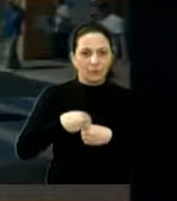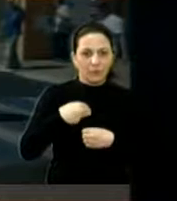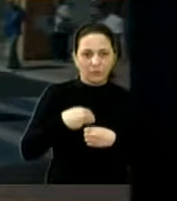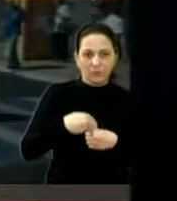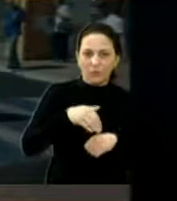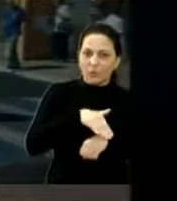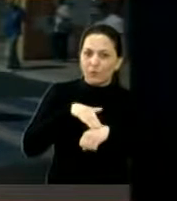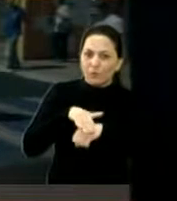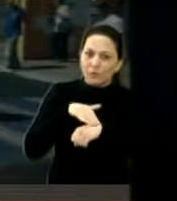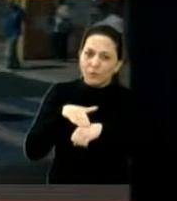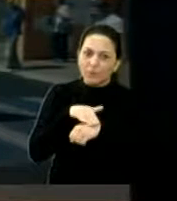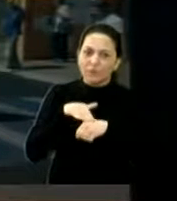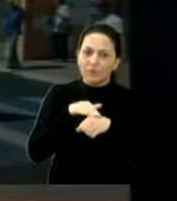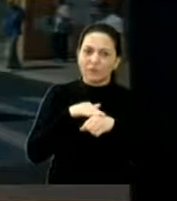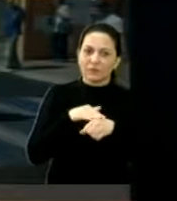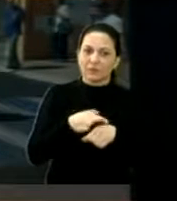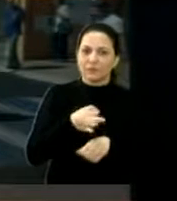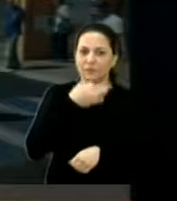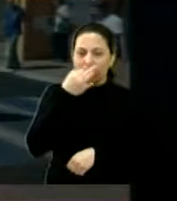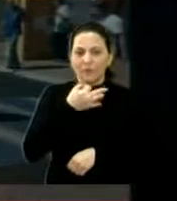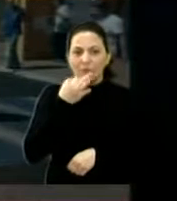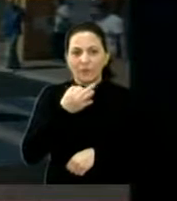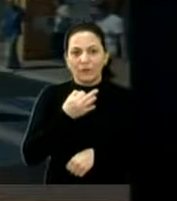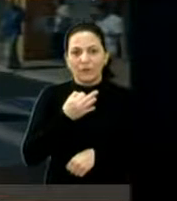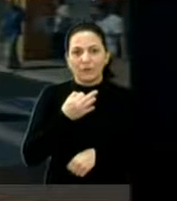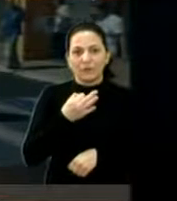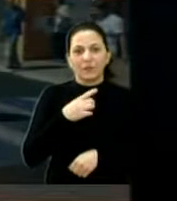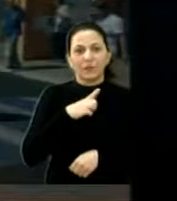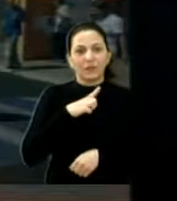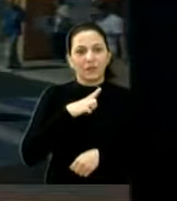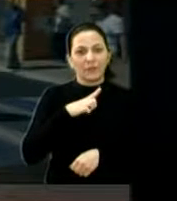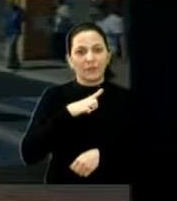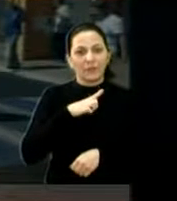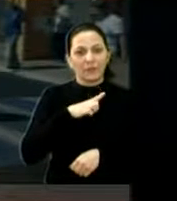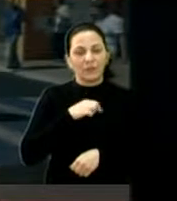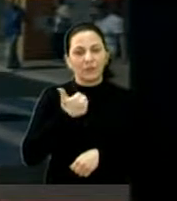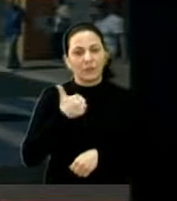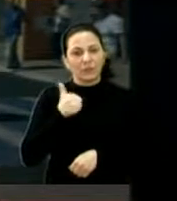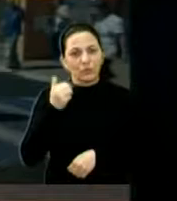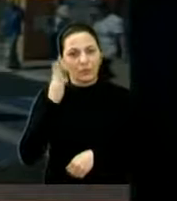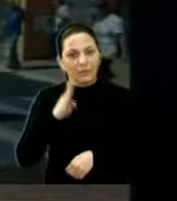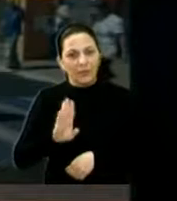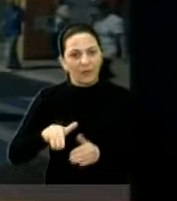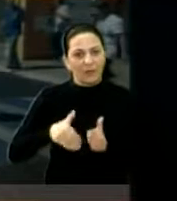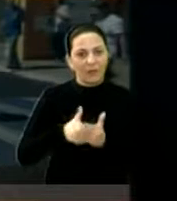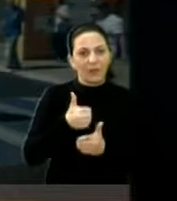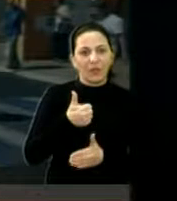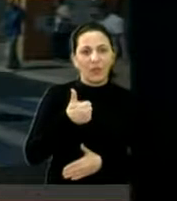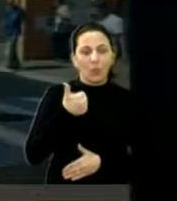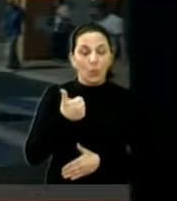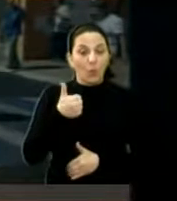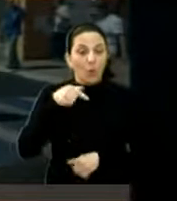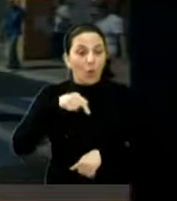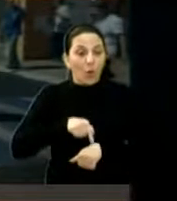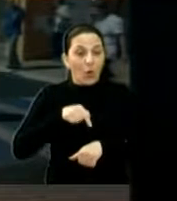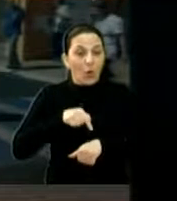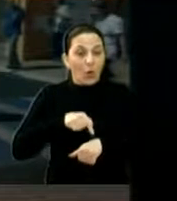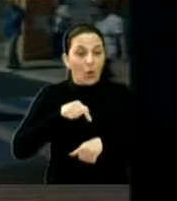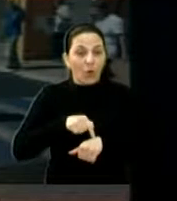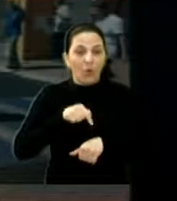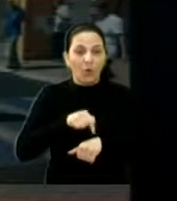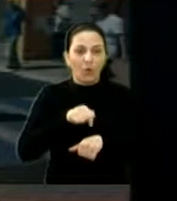ele, e ele propôs de colocar ali uma guarda municipal das 11h30 a 1h da tarde, é o pique mais